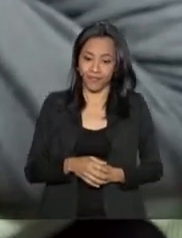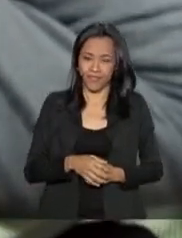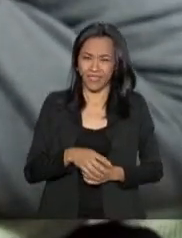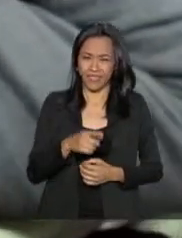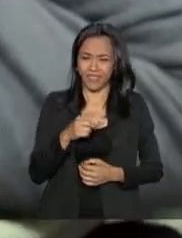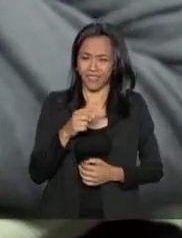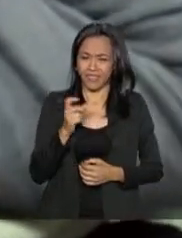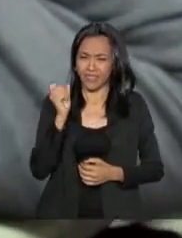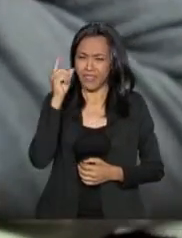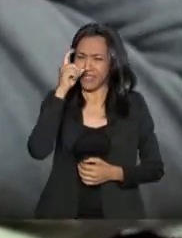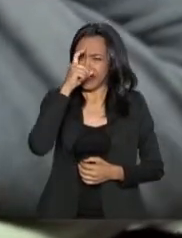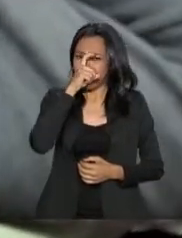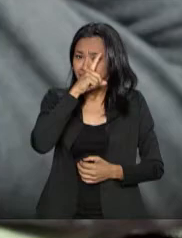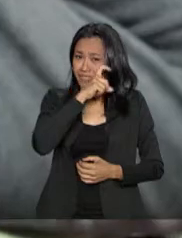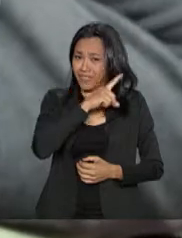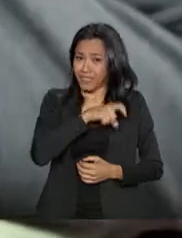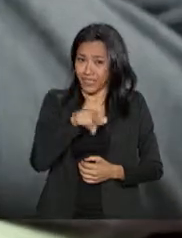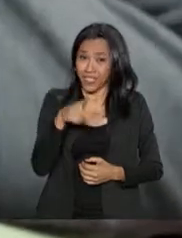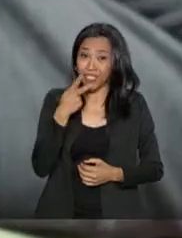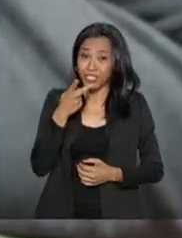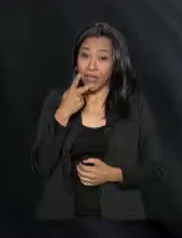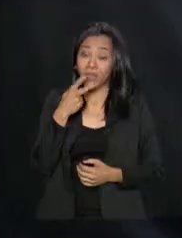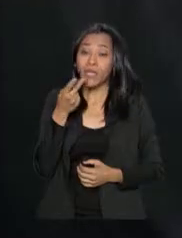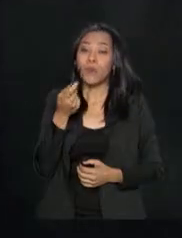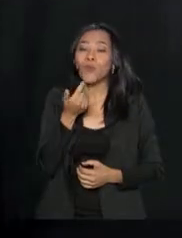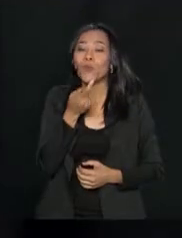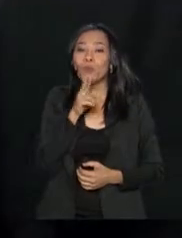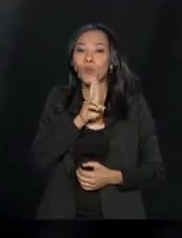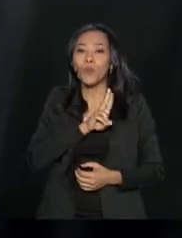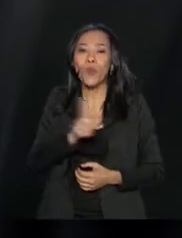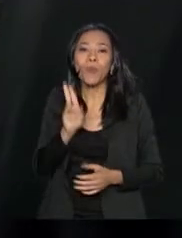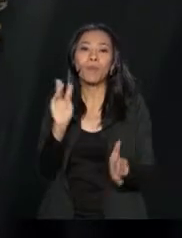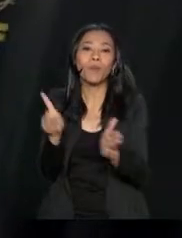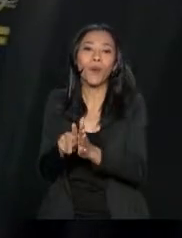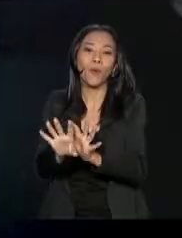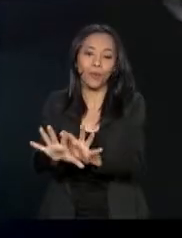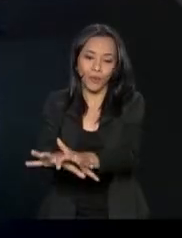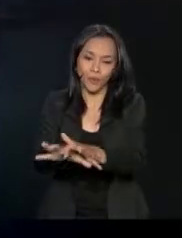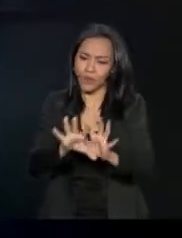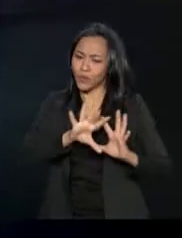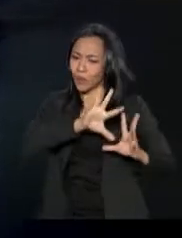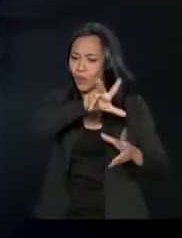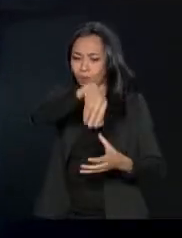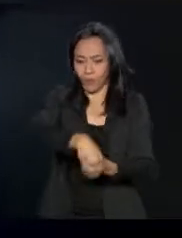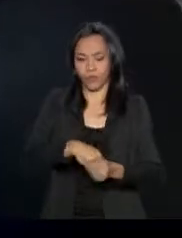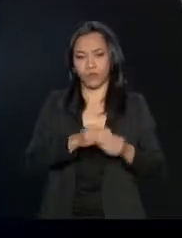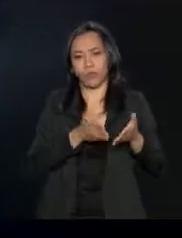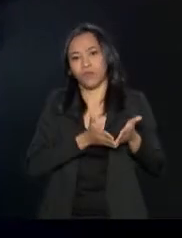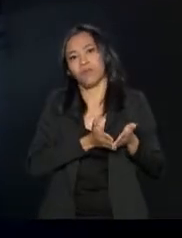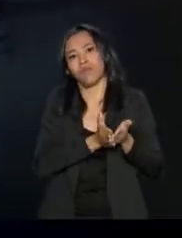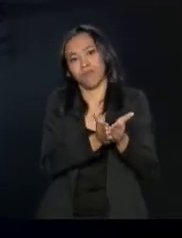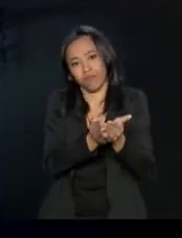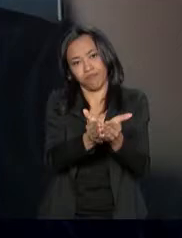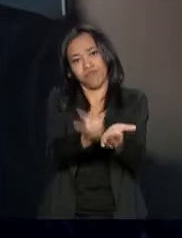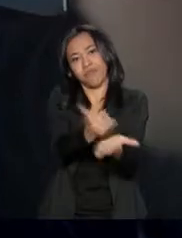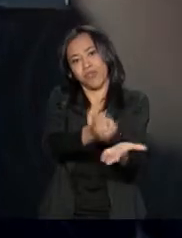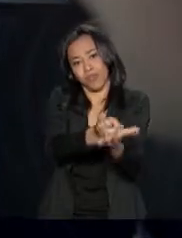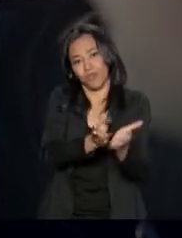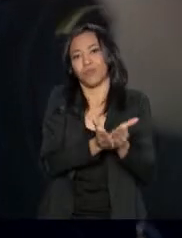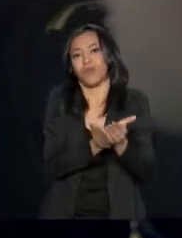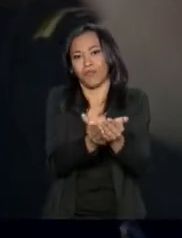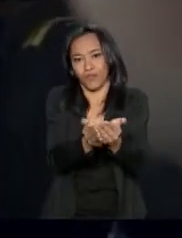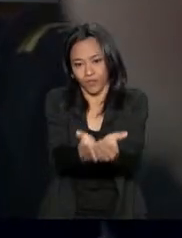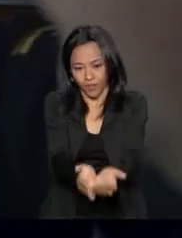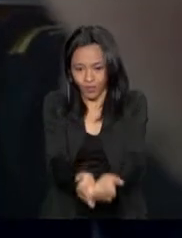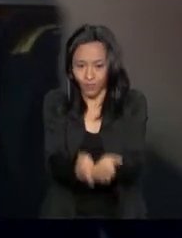mareada, né? Como eles dizem aqui. Todos no mesmo barco, ou melhor, no mesmo navio, com